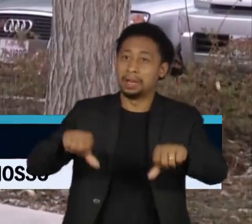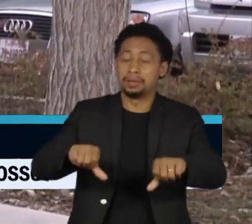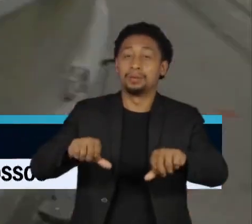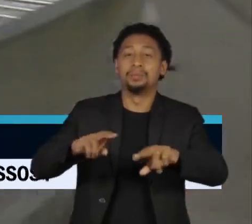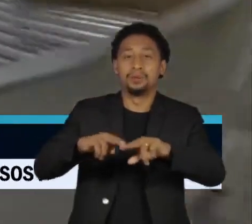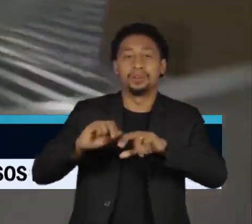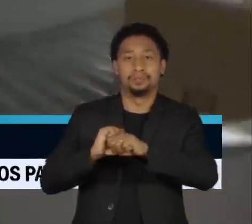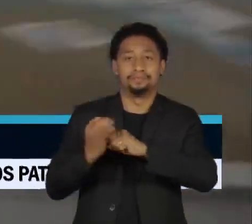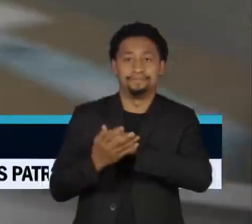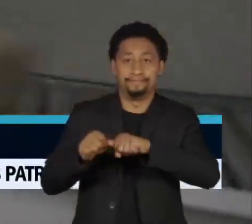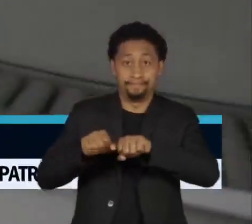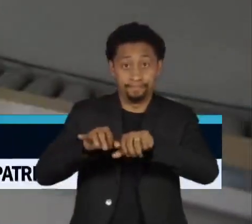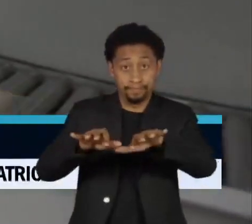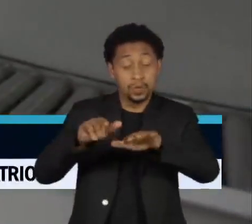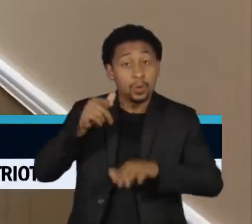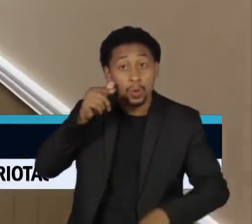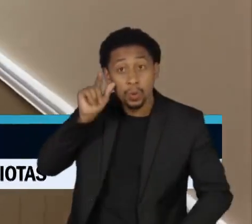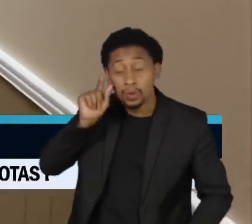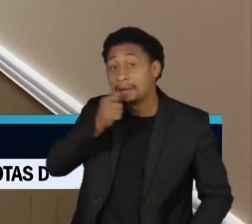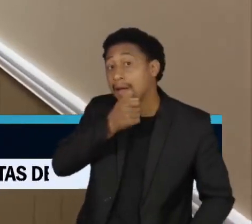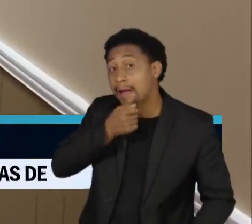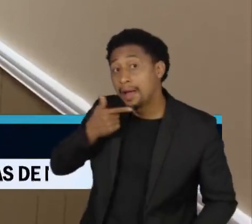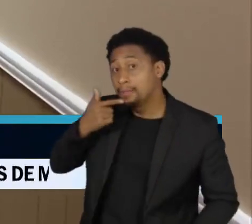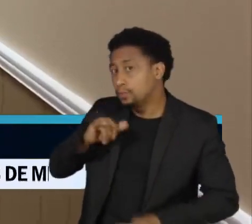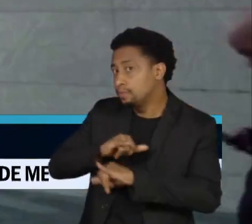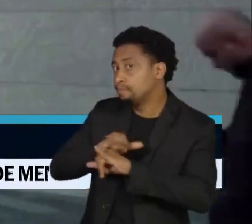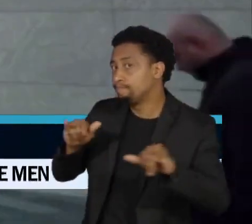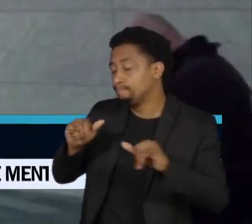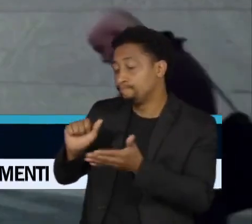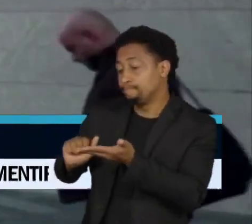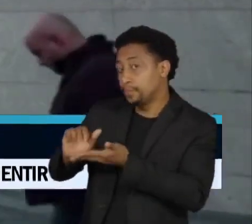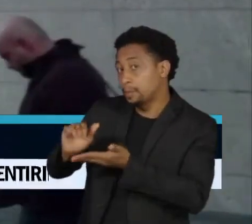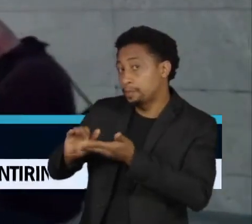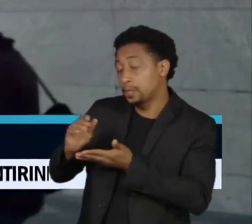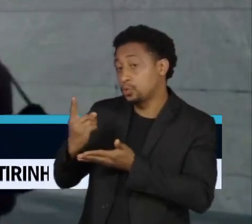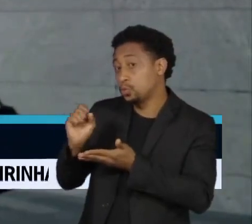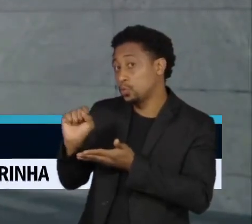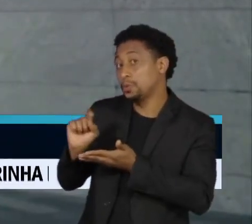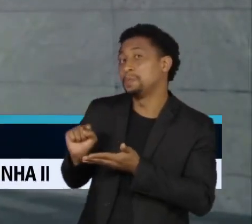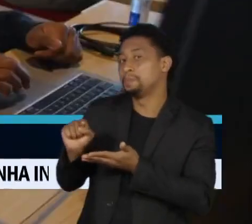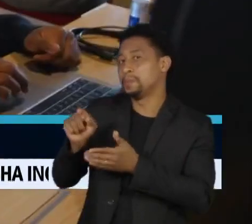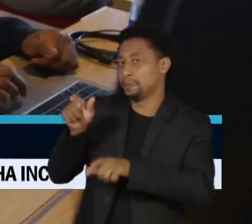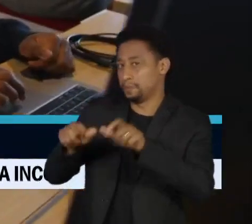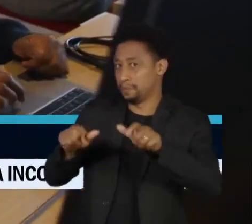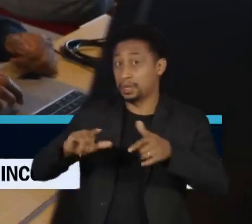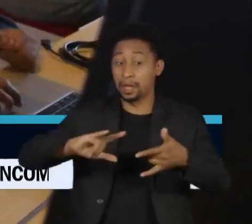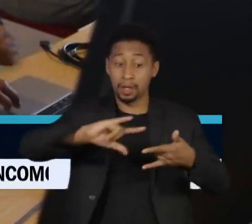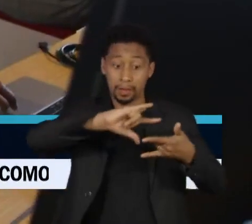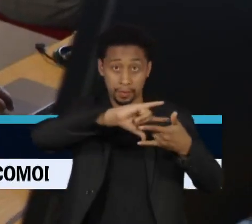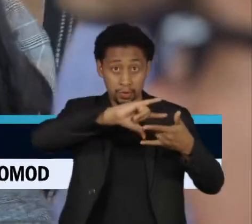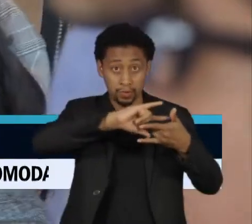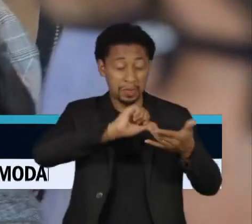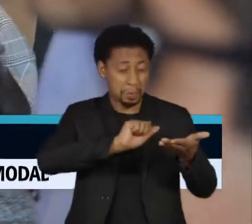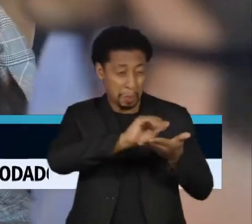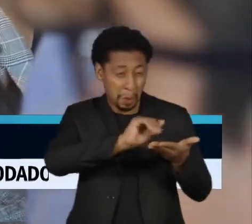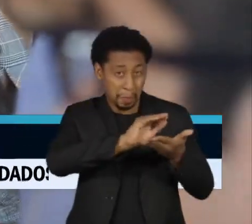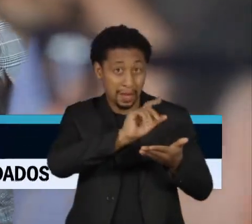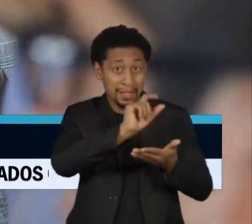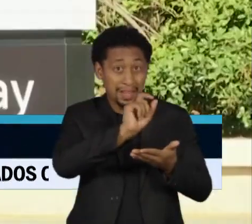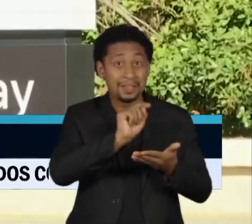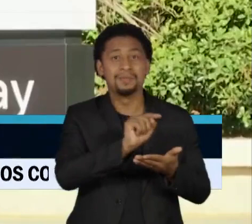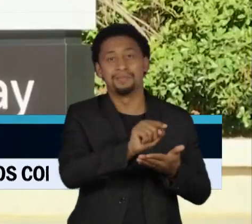Amazon anunciou o corte de 18 mil funcionários. Há dois dias, a Microsoft dispensou 10 mil